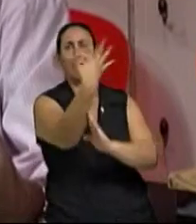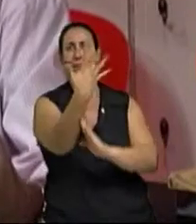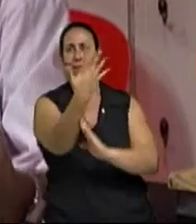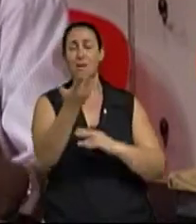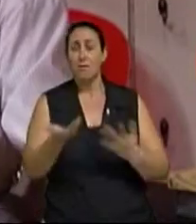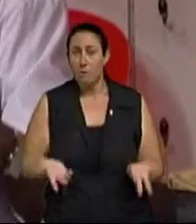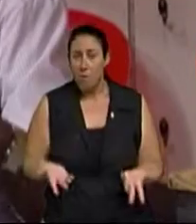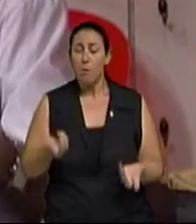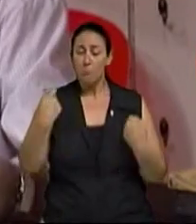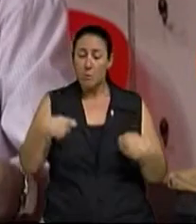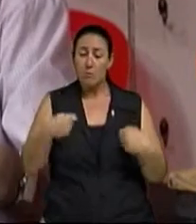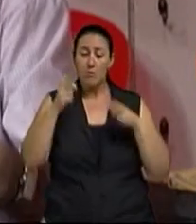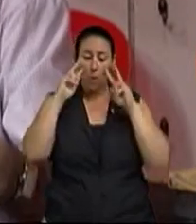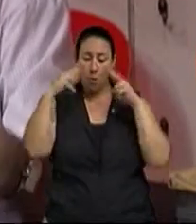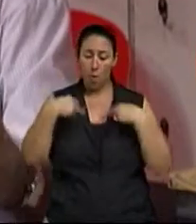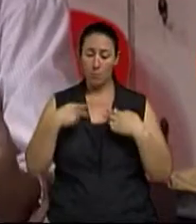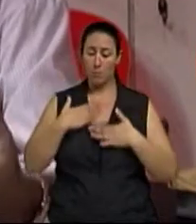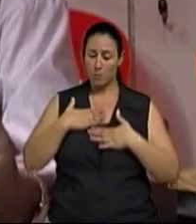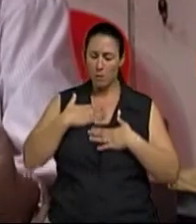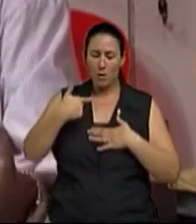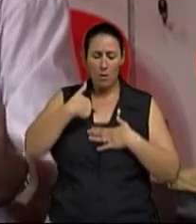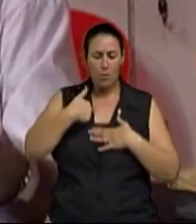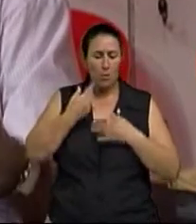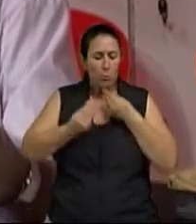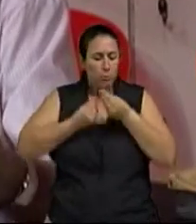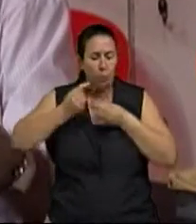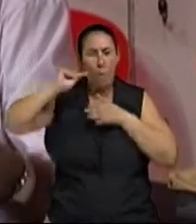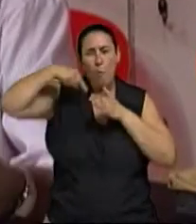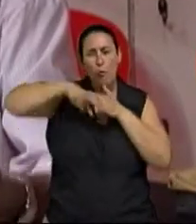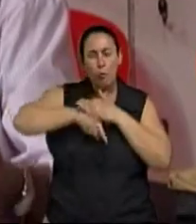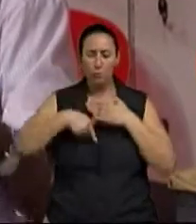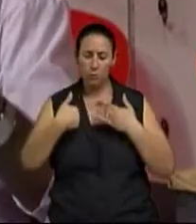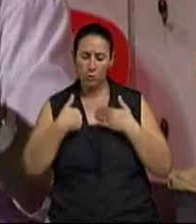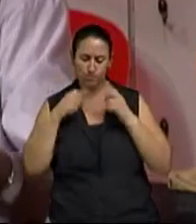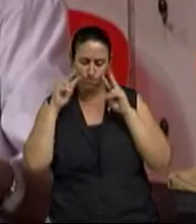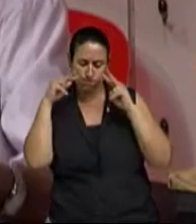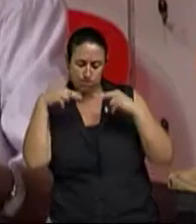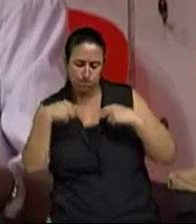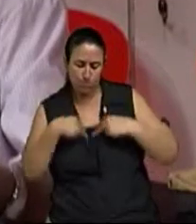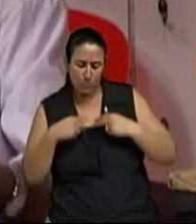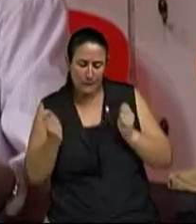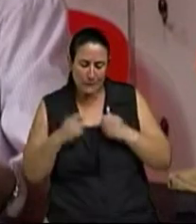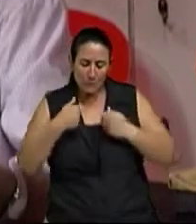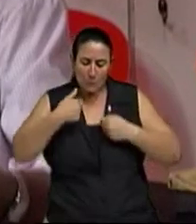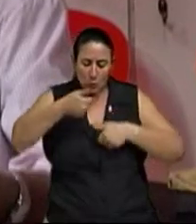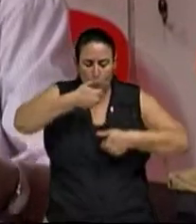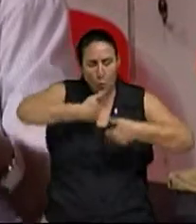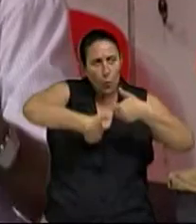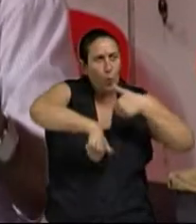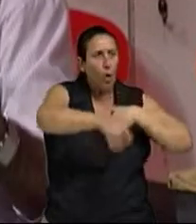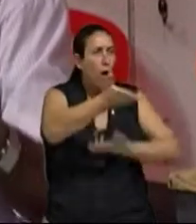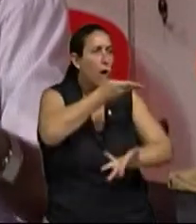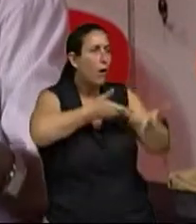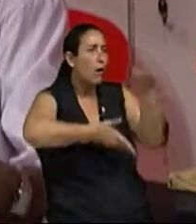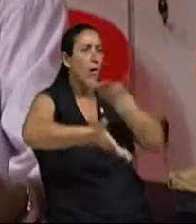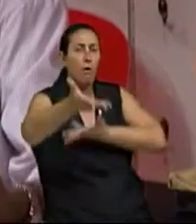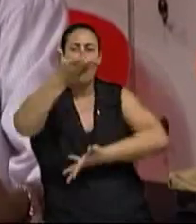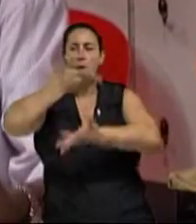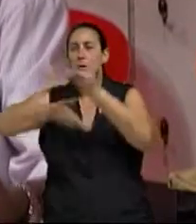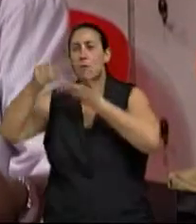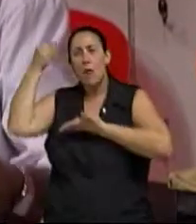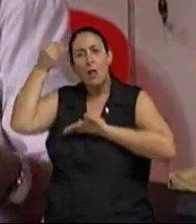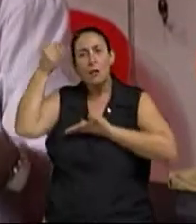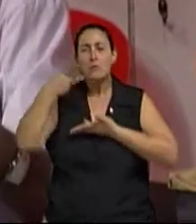expressa, de forma mais íntima e profunda. O ser humano precisa trocar essa experiência de estar com